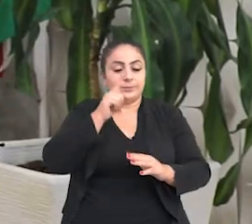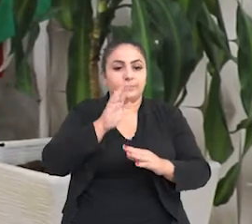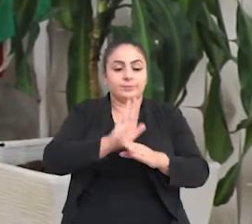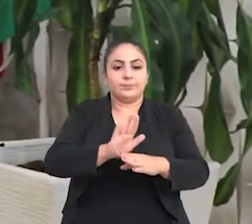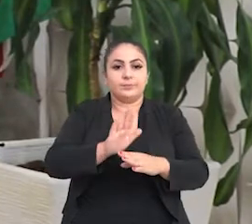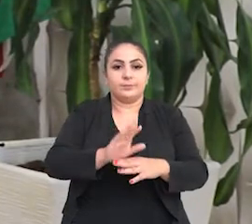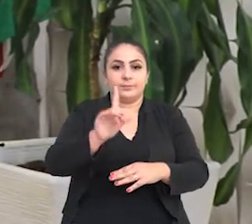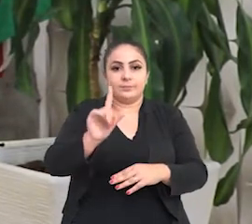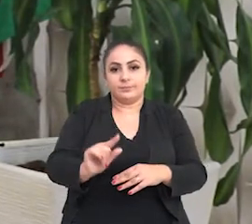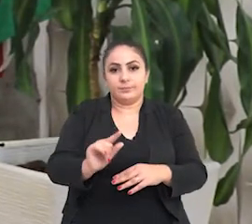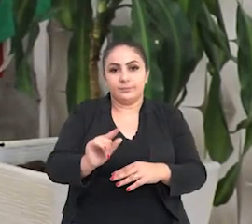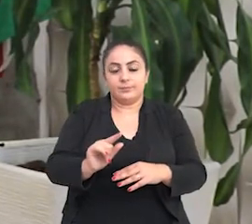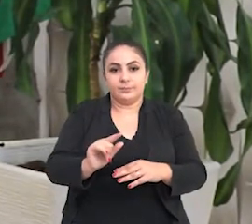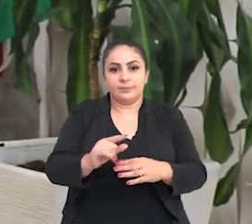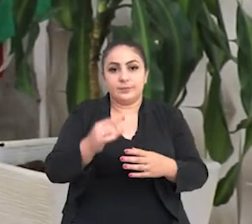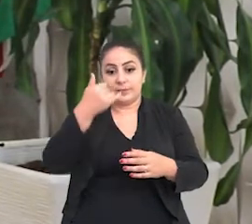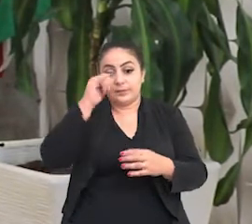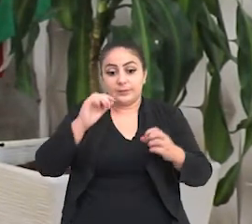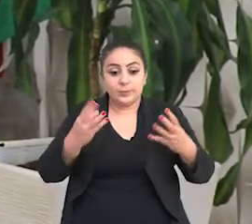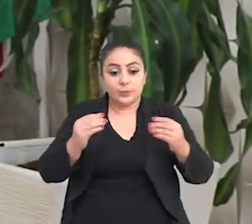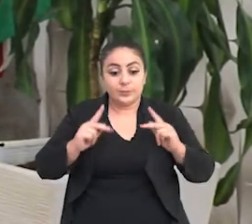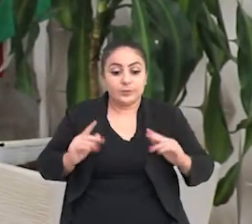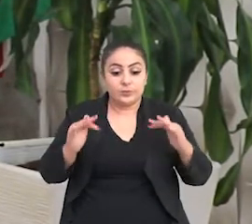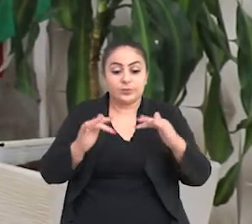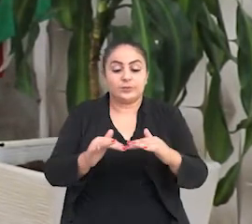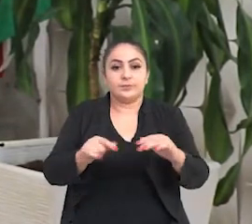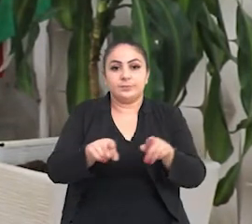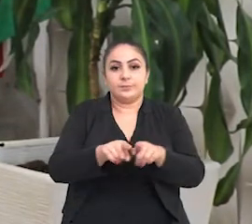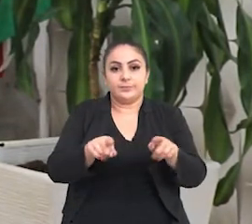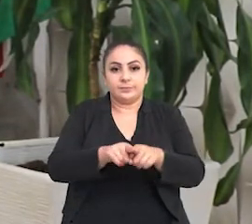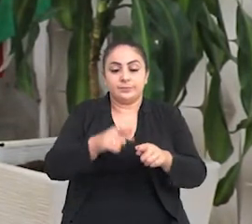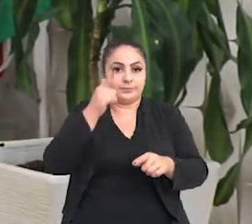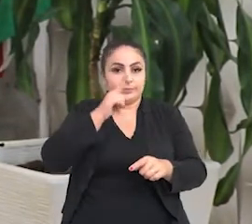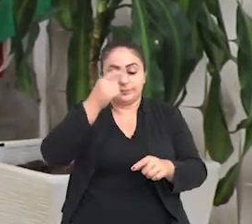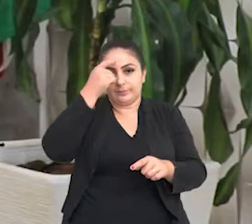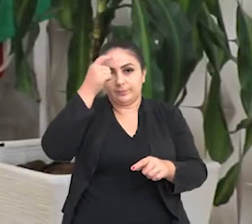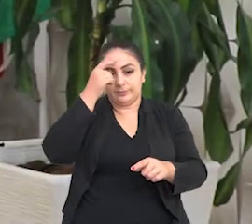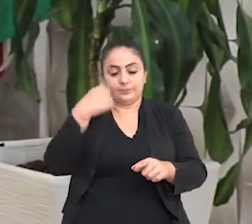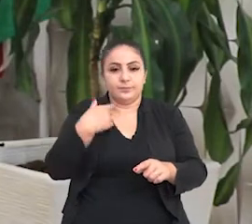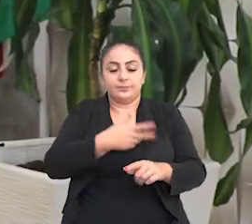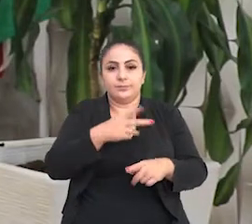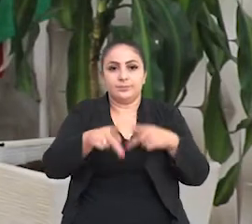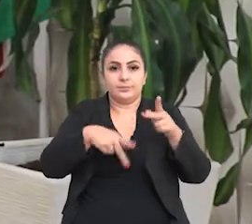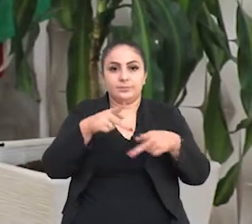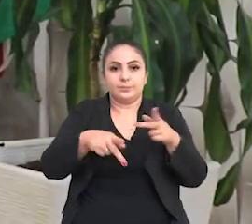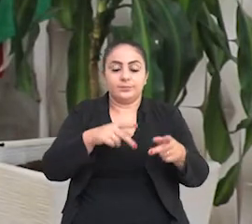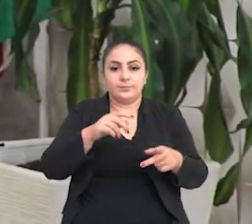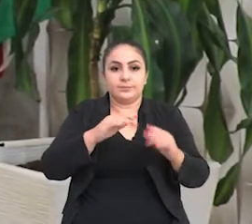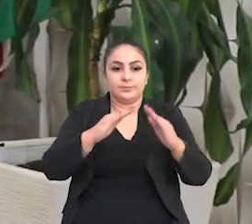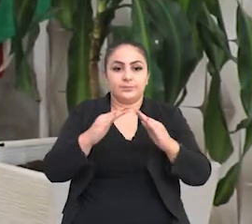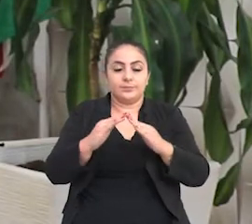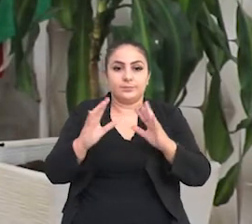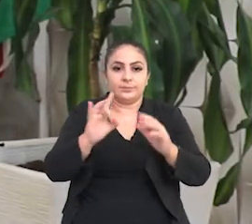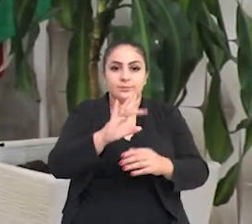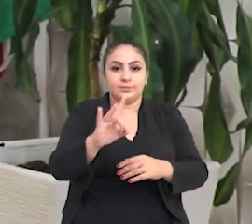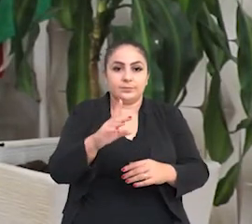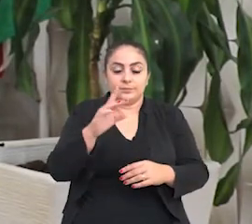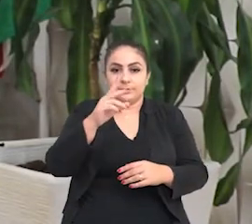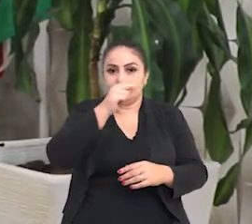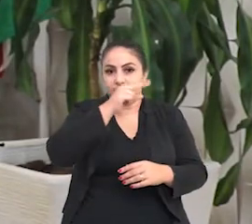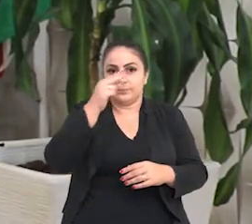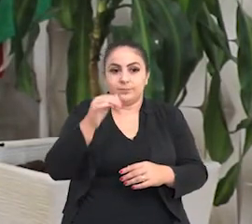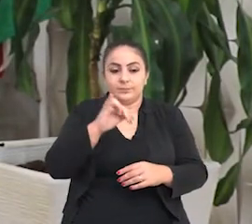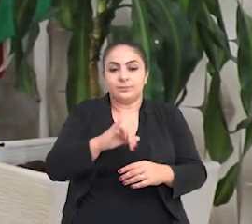ajudem a diminuir a circulação, que evitem a aglomeração e que também conscientizem a nossa população, os moradores de cada